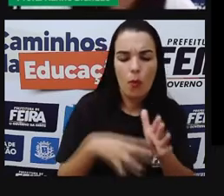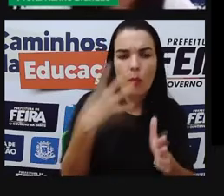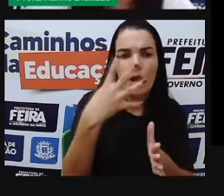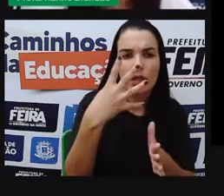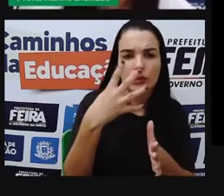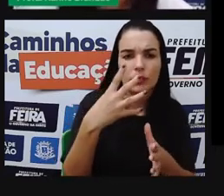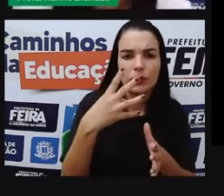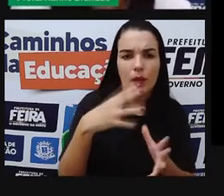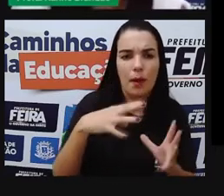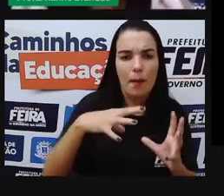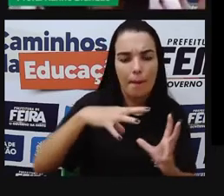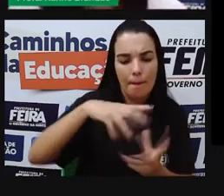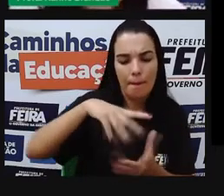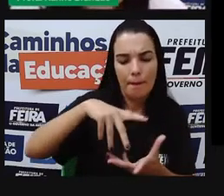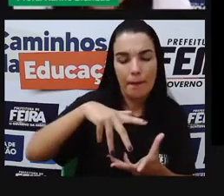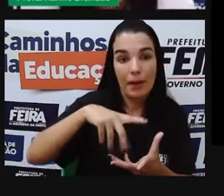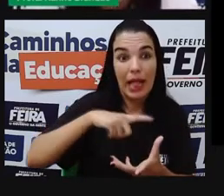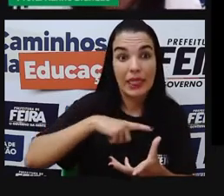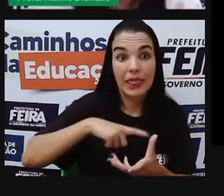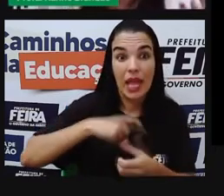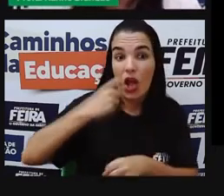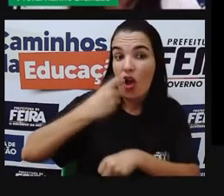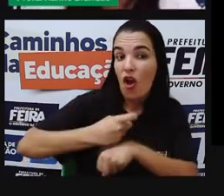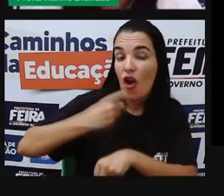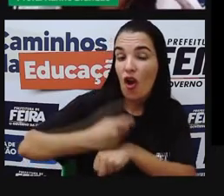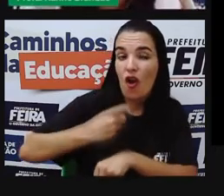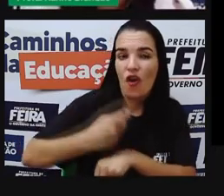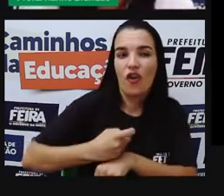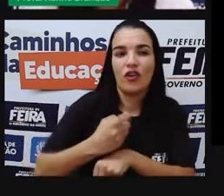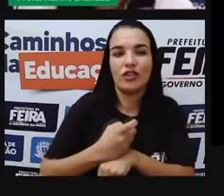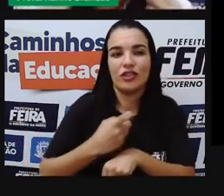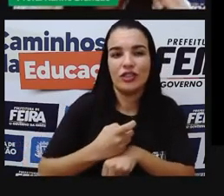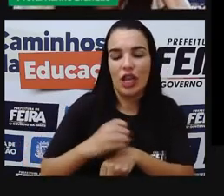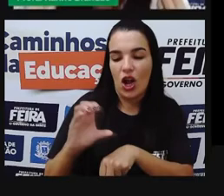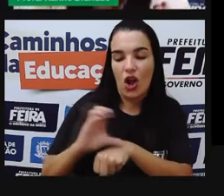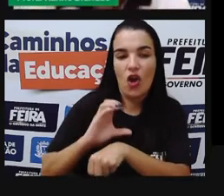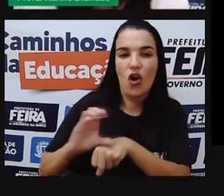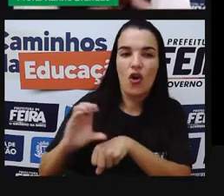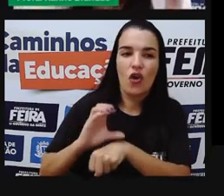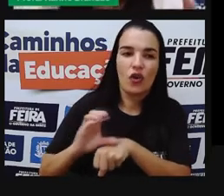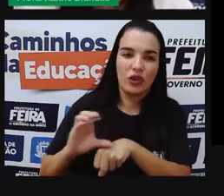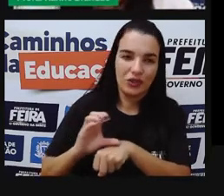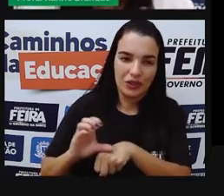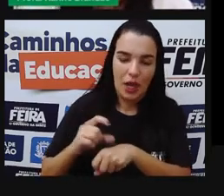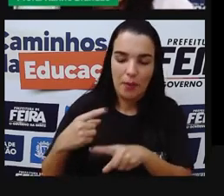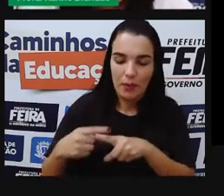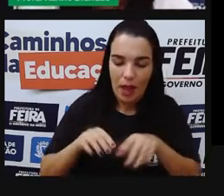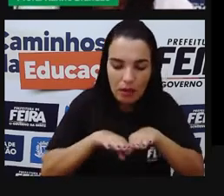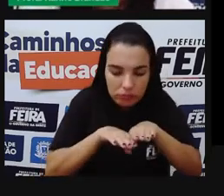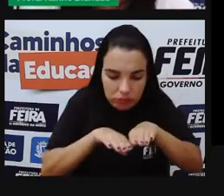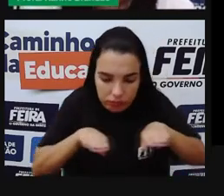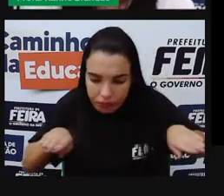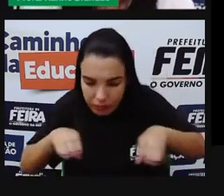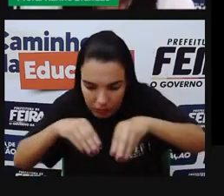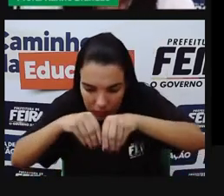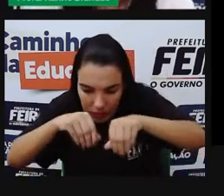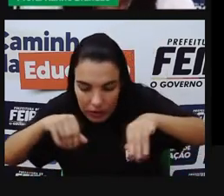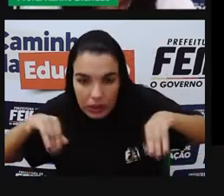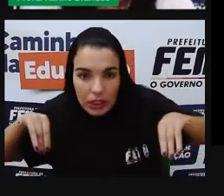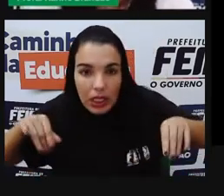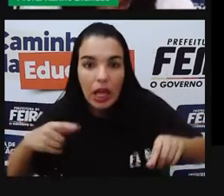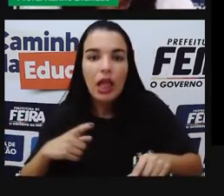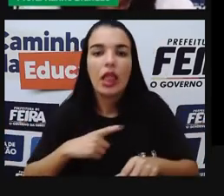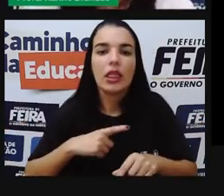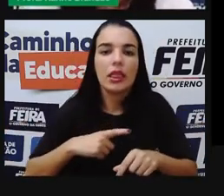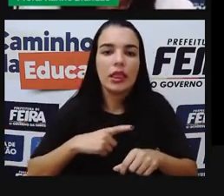são chamados de planetas rochosos. Por que rochosos? Porque a superfície deles, né? Em que